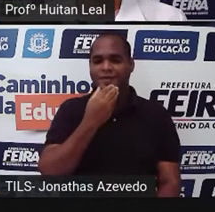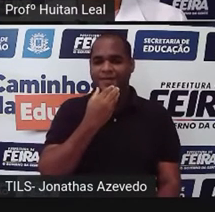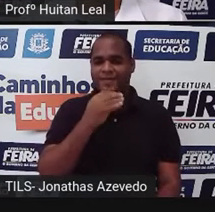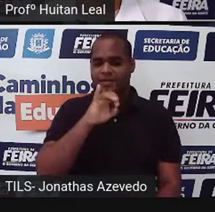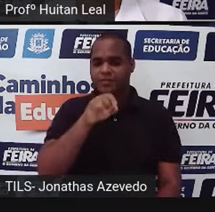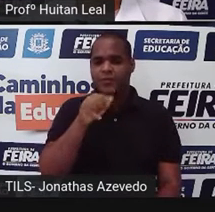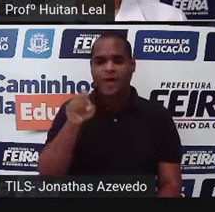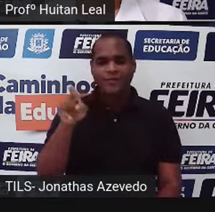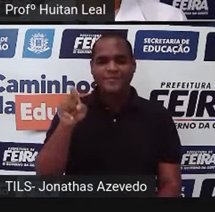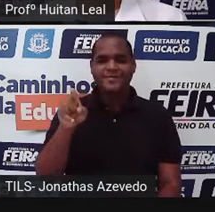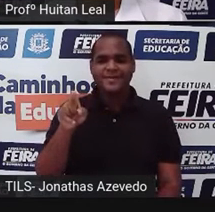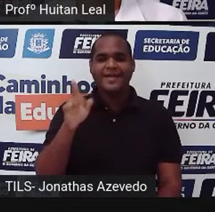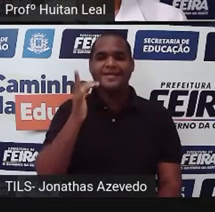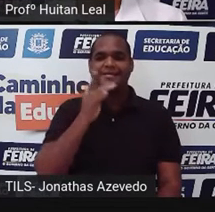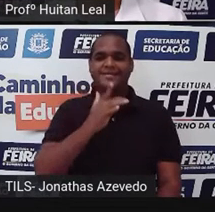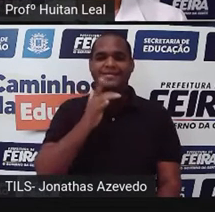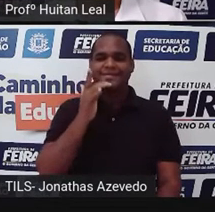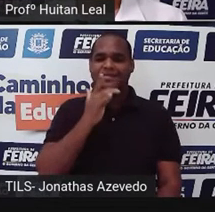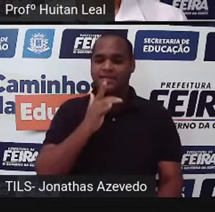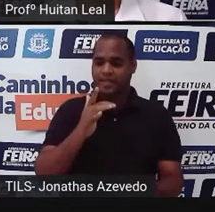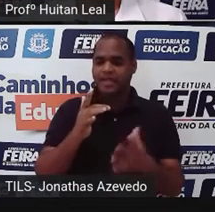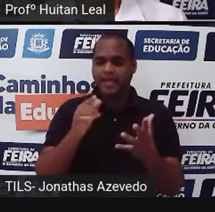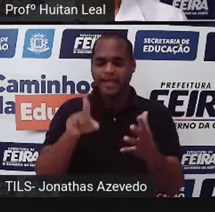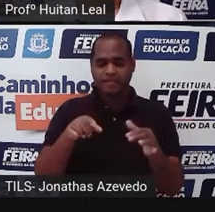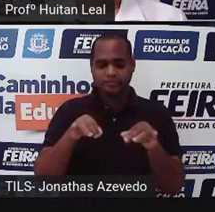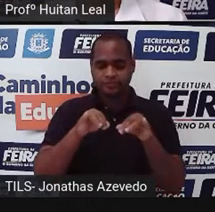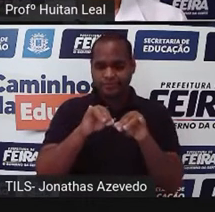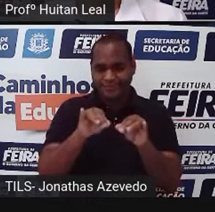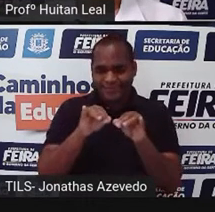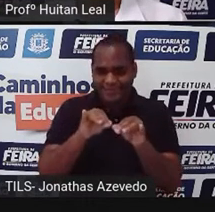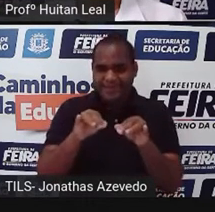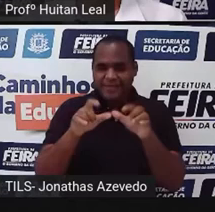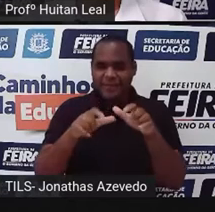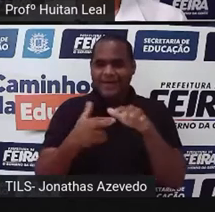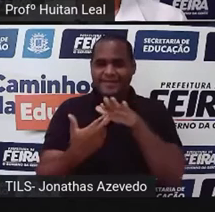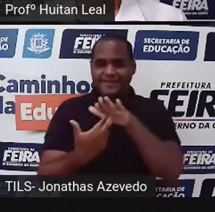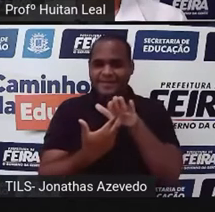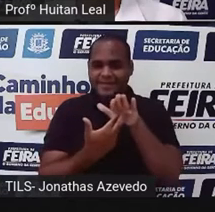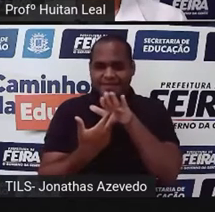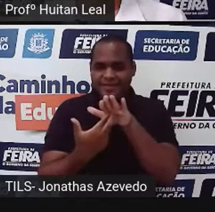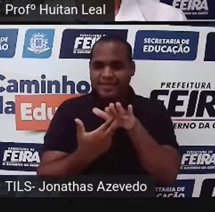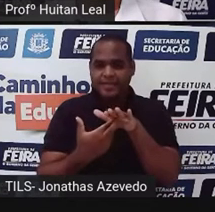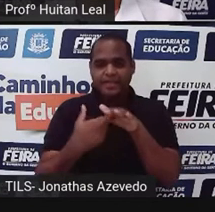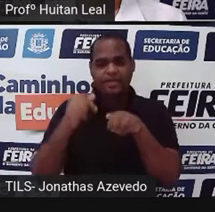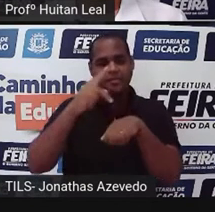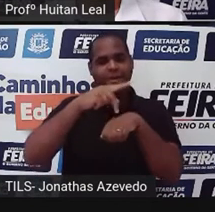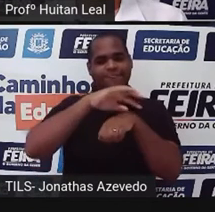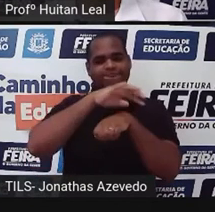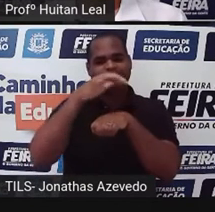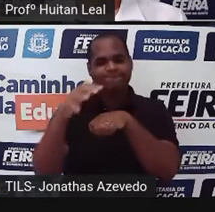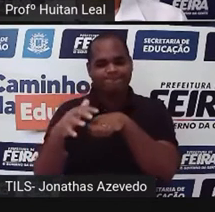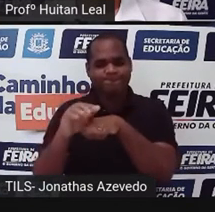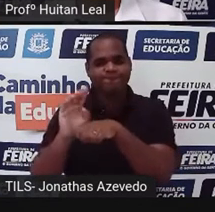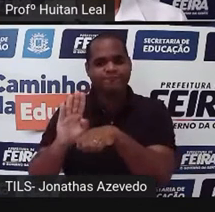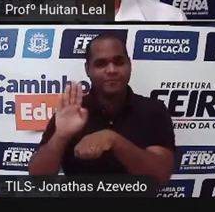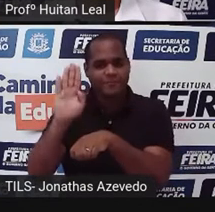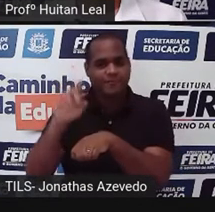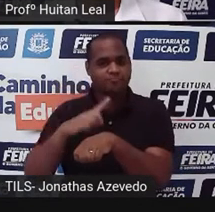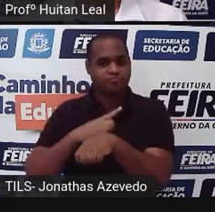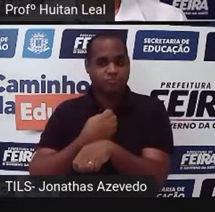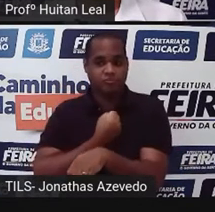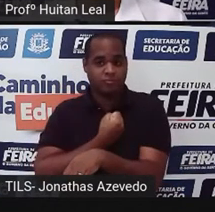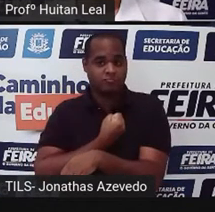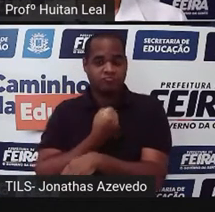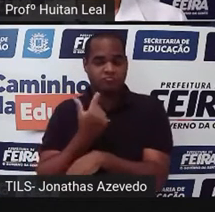de feira, de feira livre, e morava no morro da Babilônia, num barracão sem número. Uma noite,